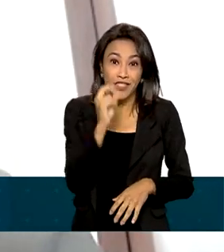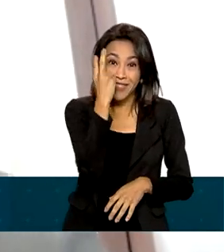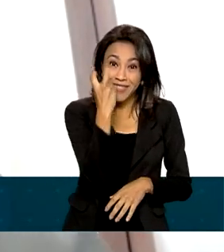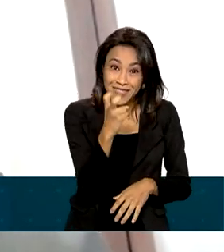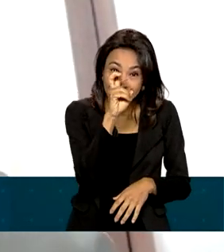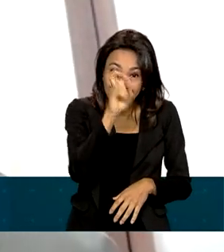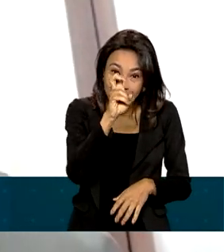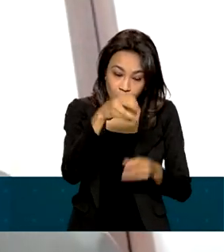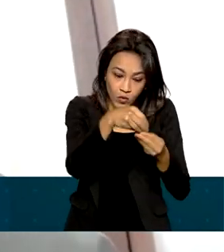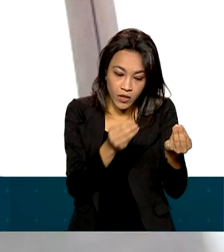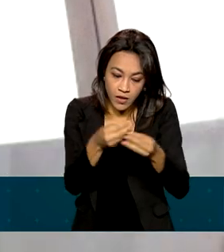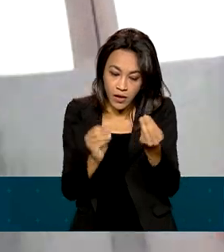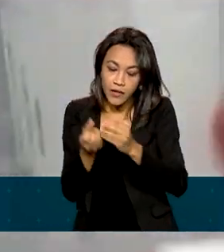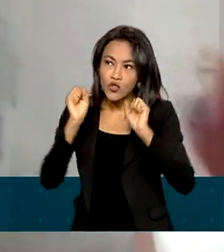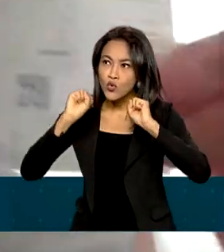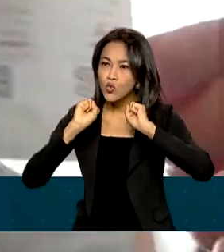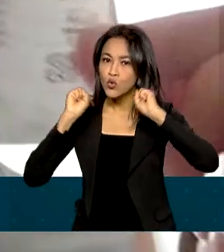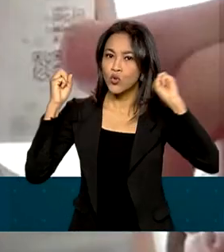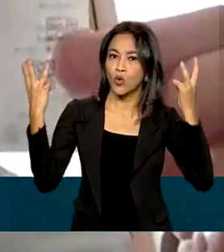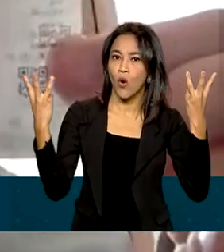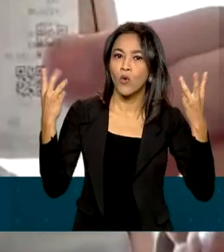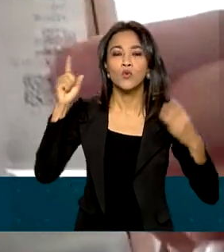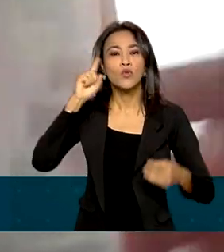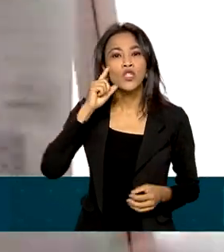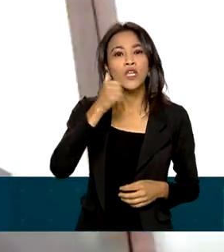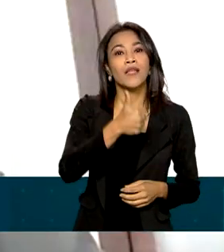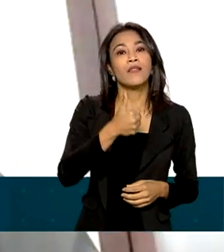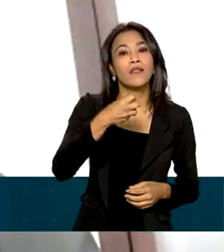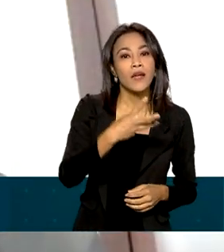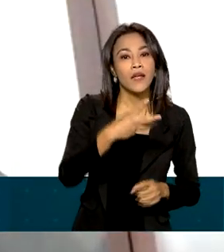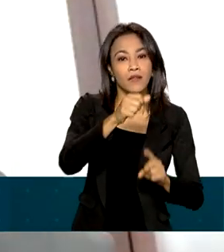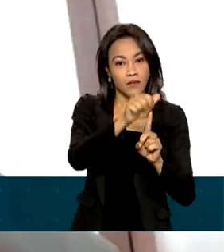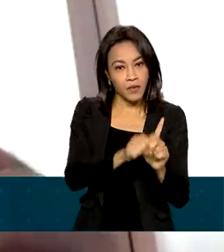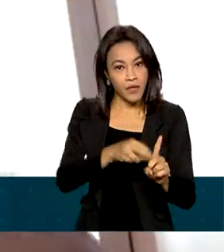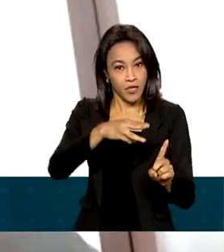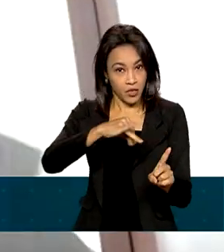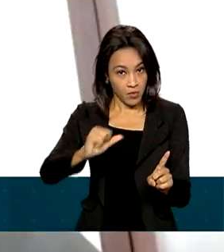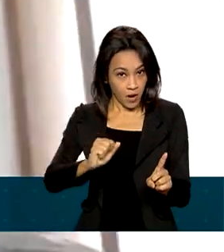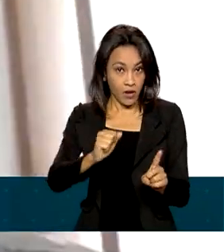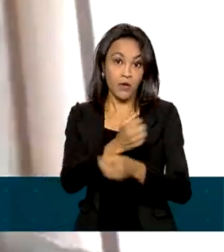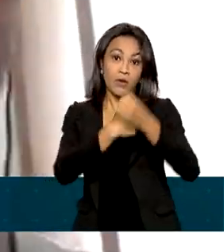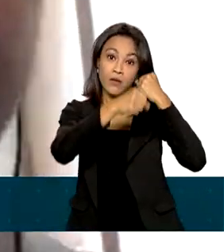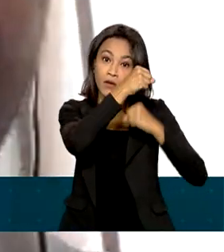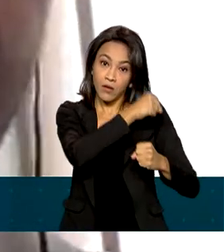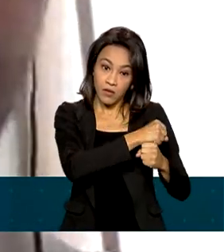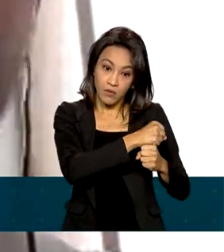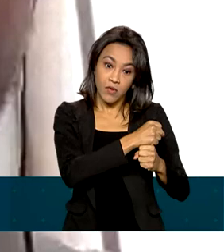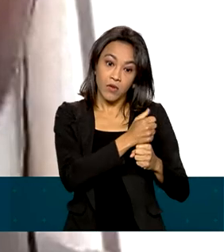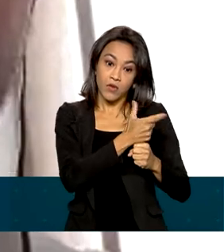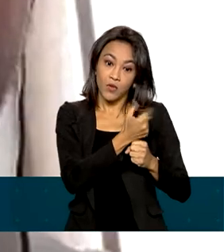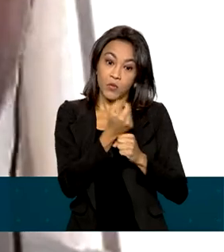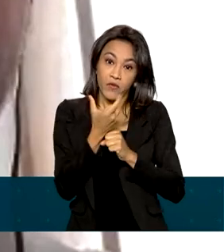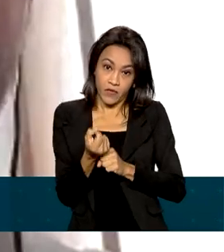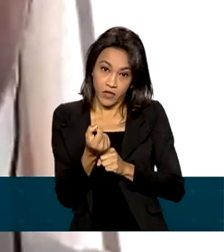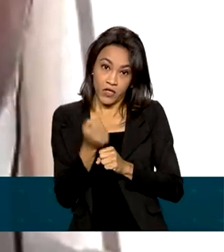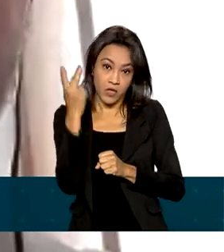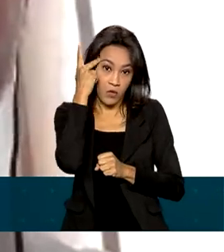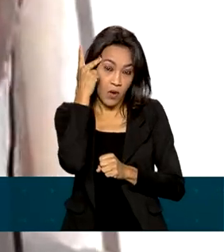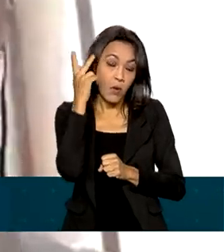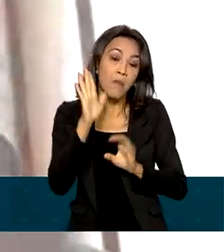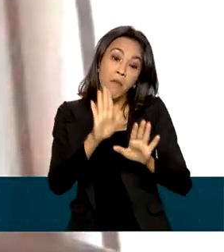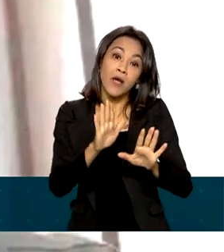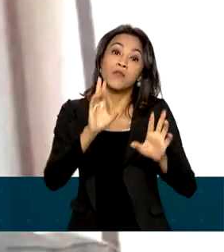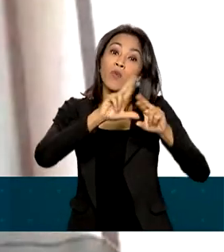ingressos de um show que aconteceria no dia 13 de maio de 2020 em São Paulo. Mas por causa da pandemia, o